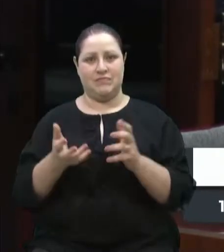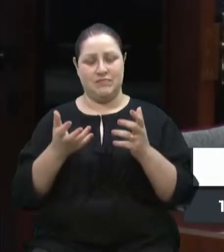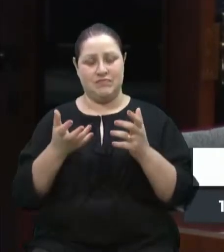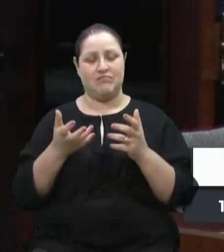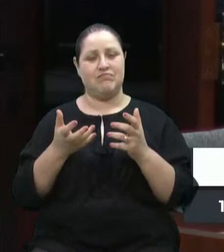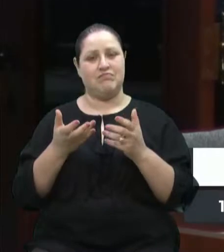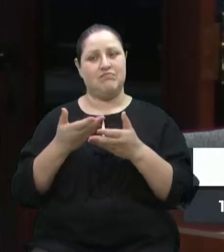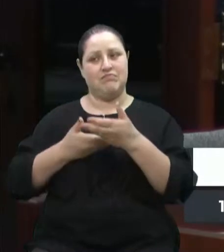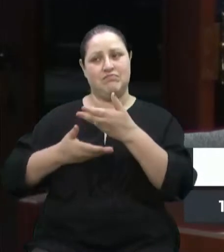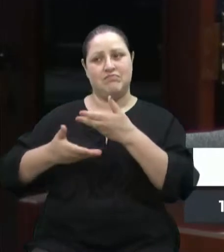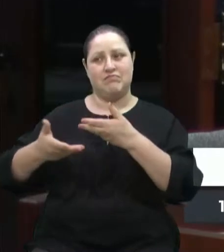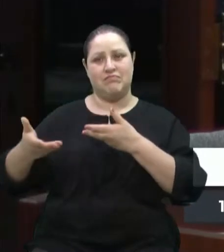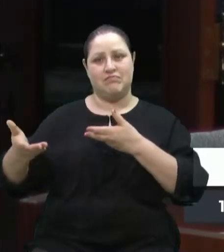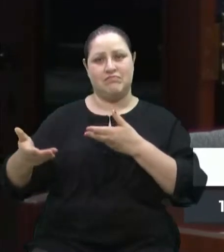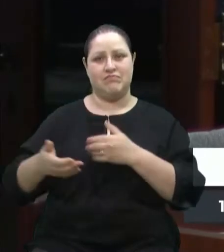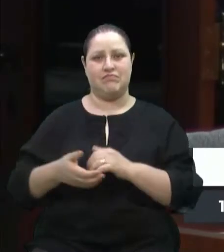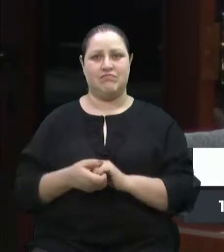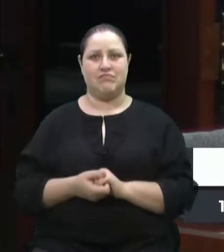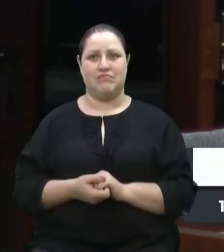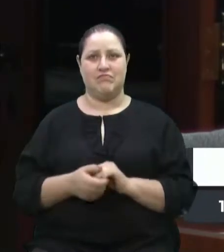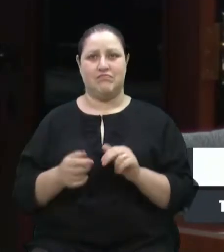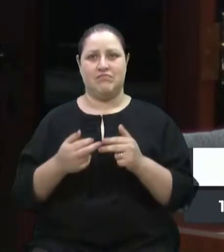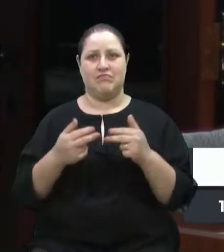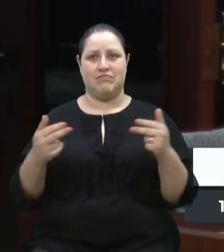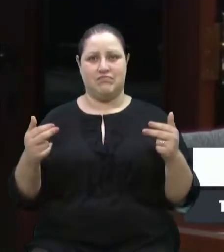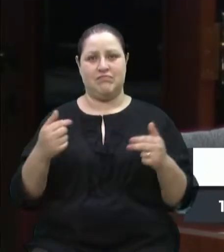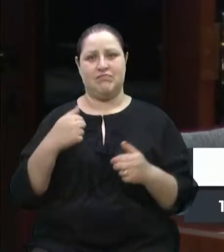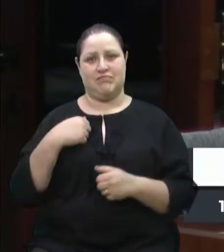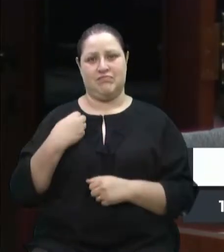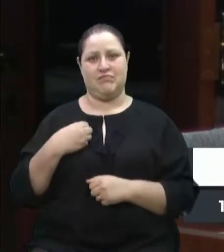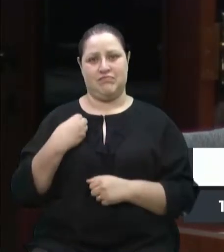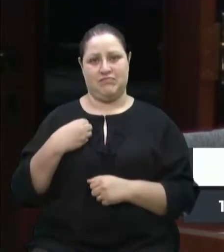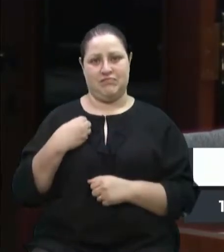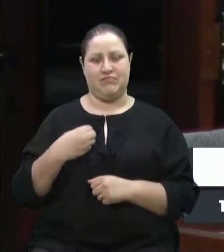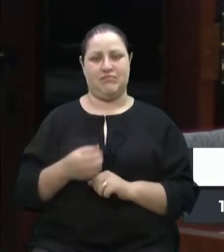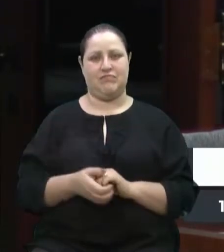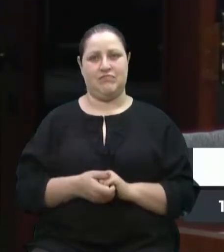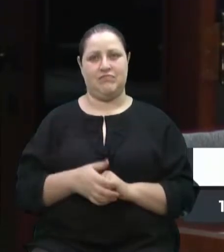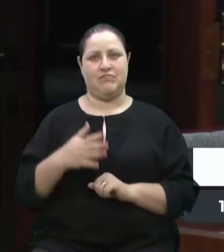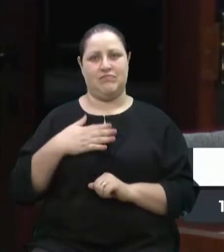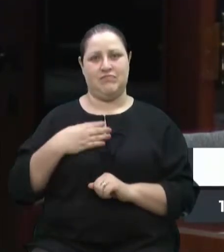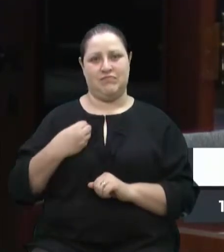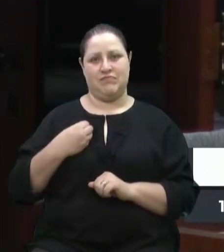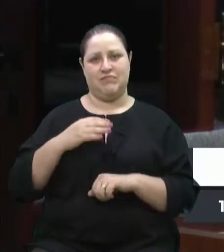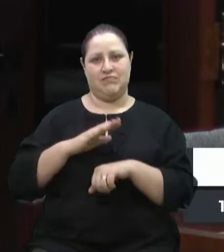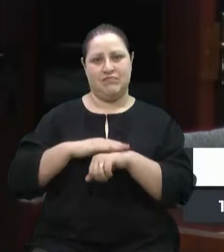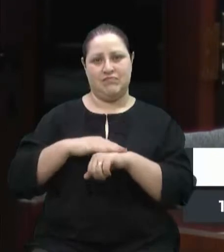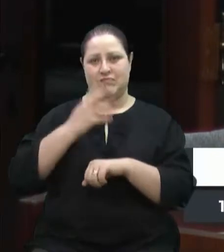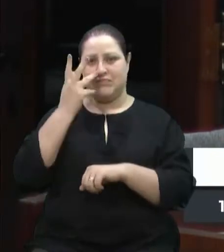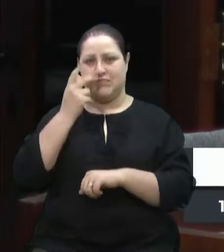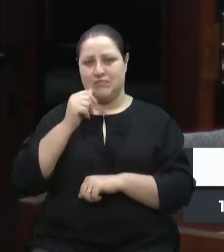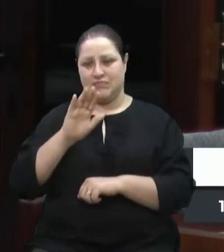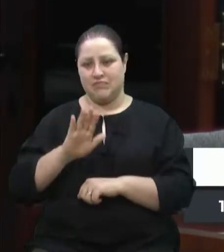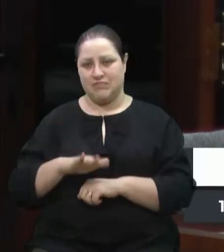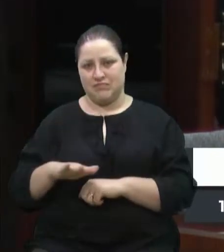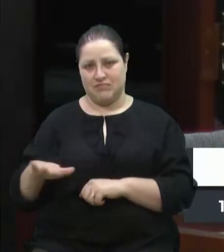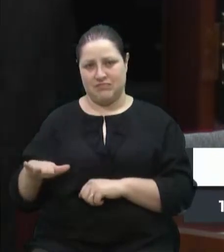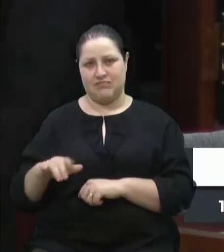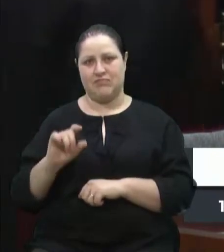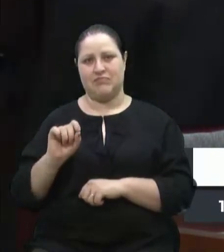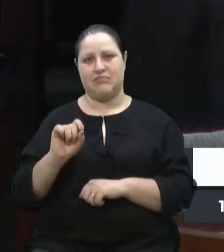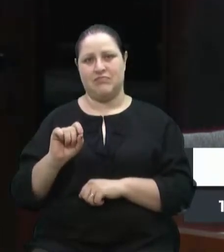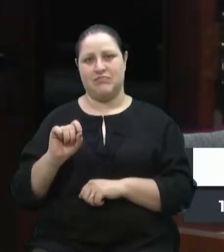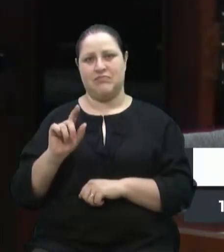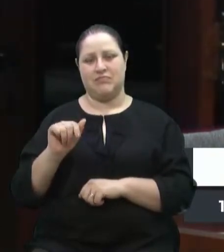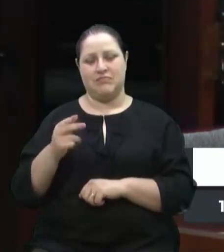algo que eu vivi na minha infância, que foi os